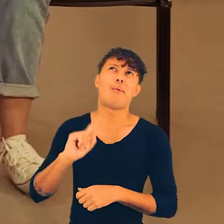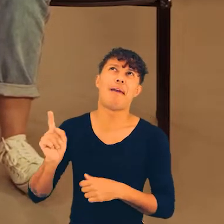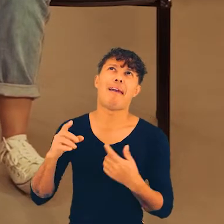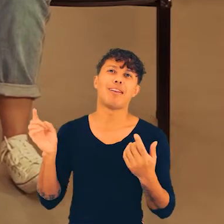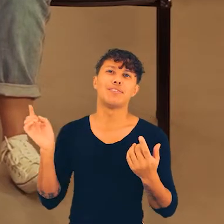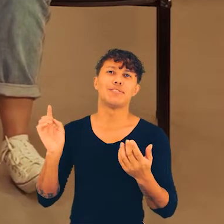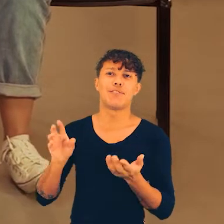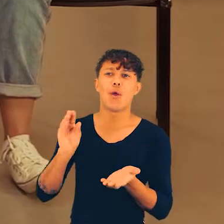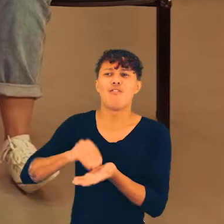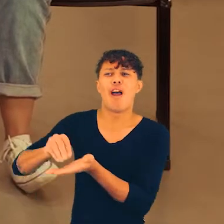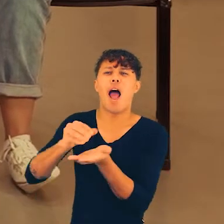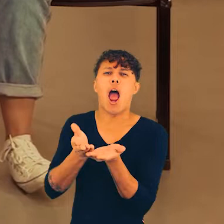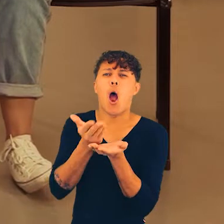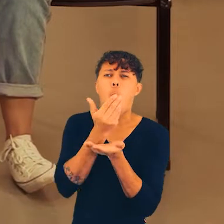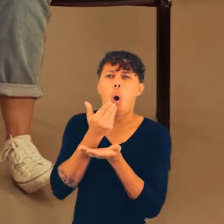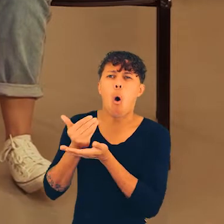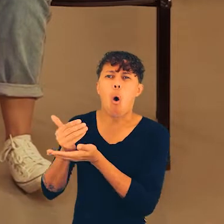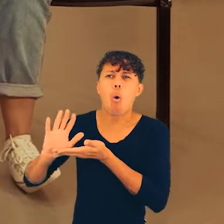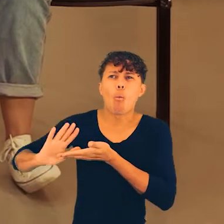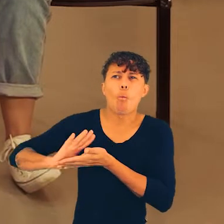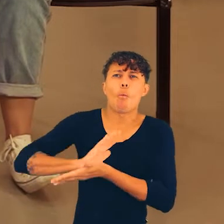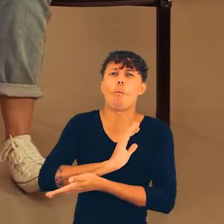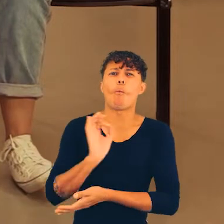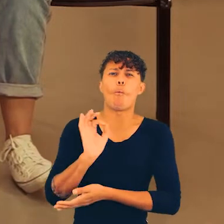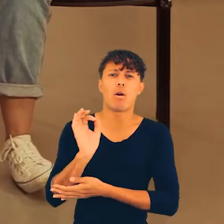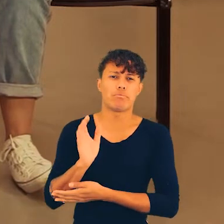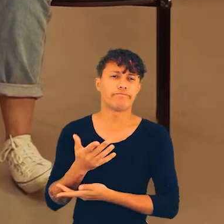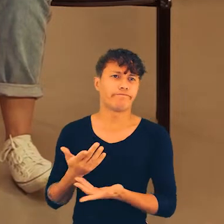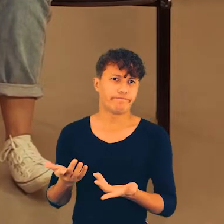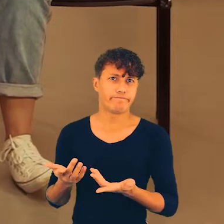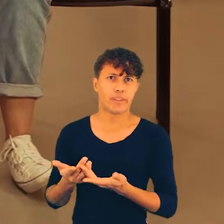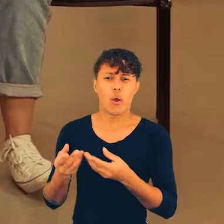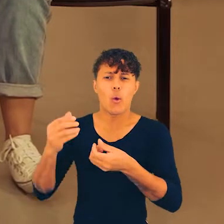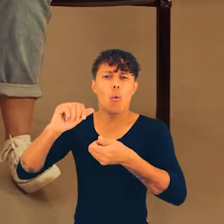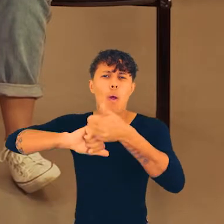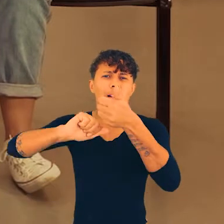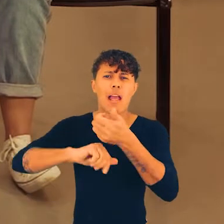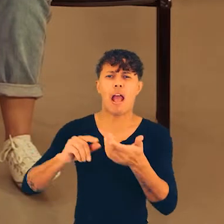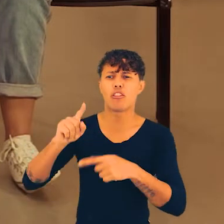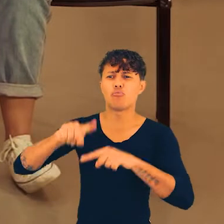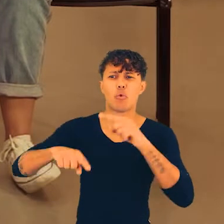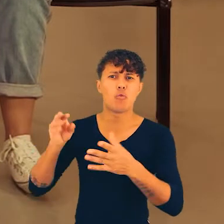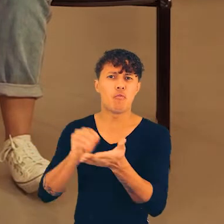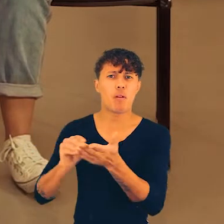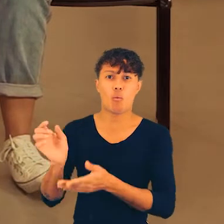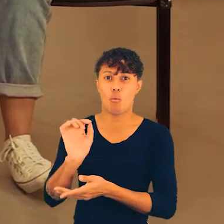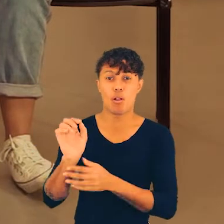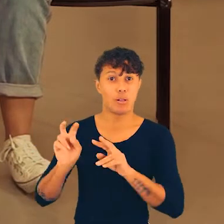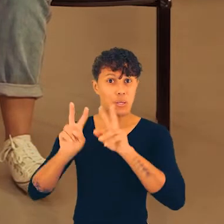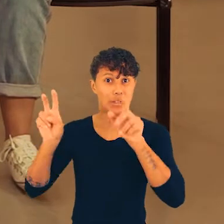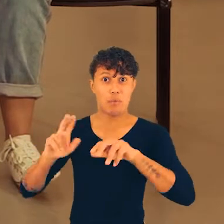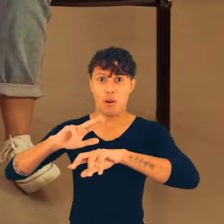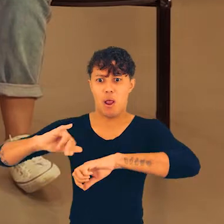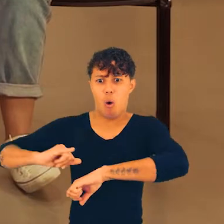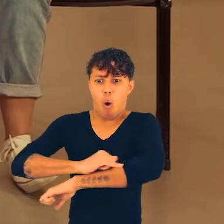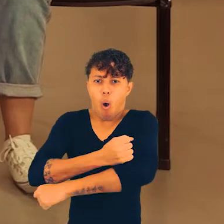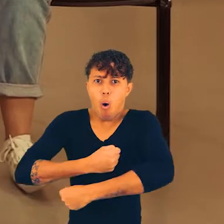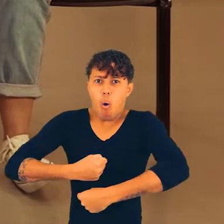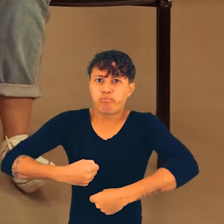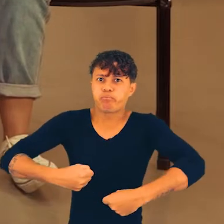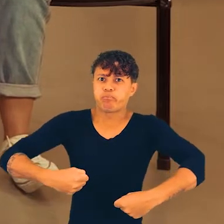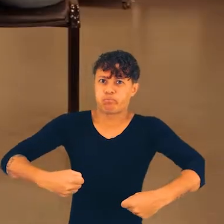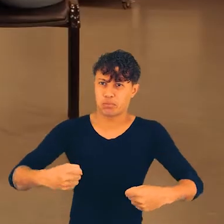não era, tipo, cara, falta alimento, sabe? Falta produto, falta qualidade. Não. Era relacionado à